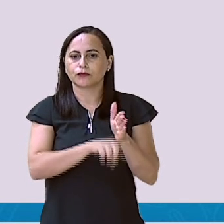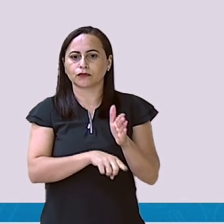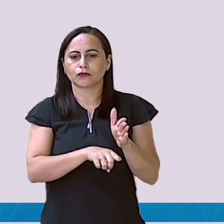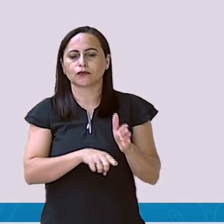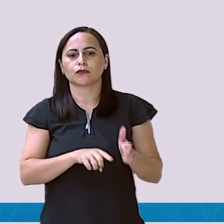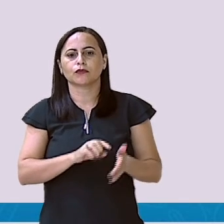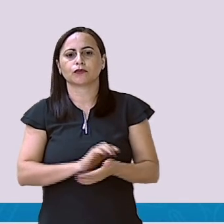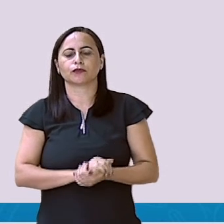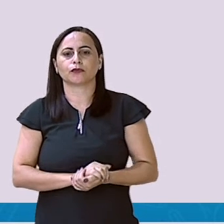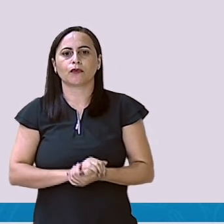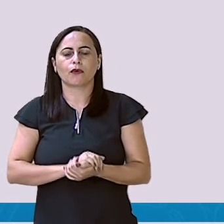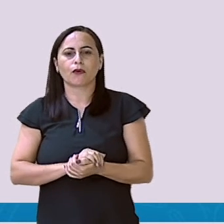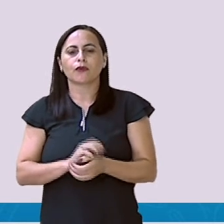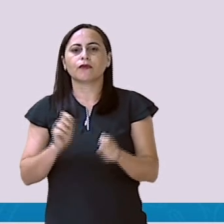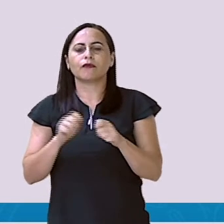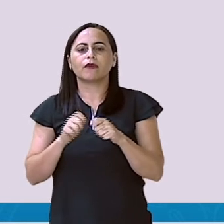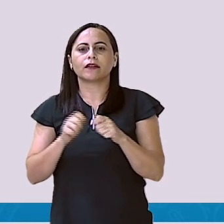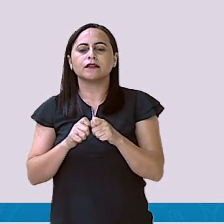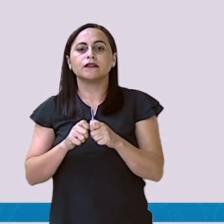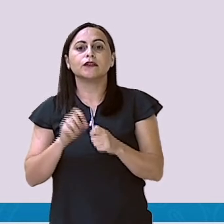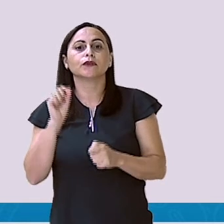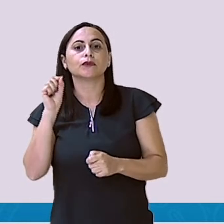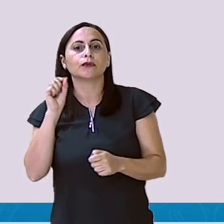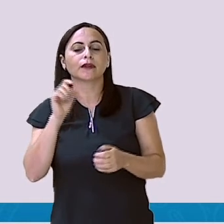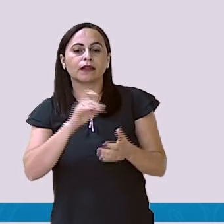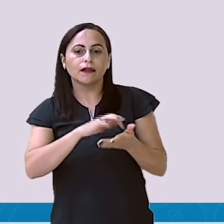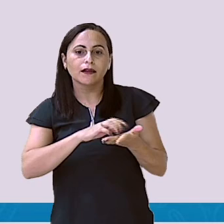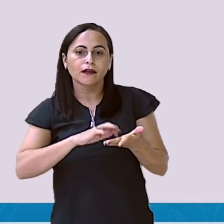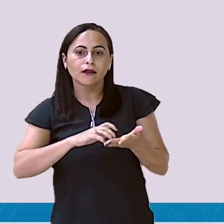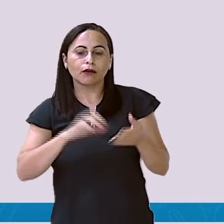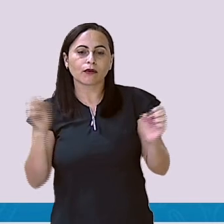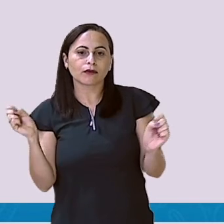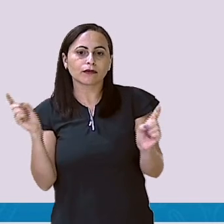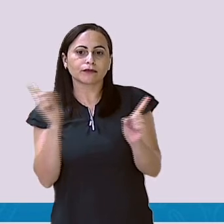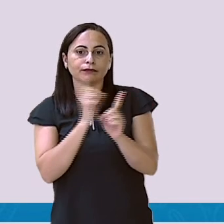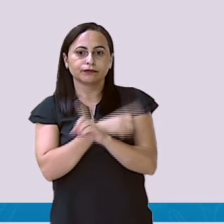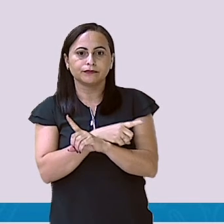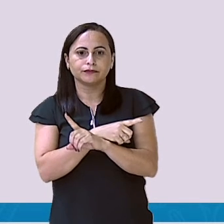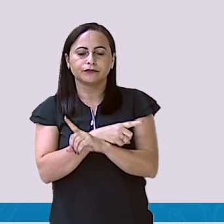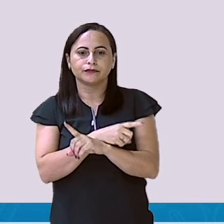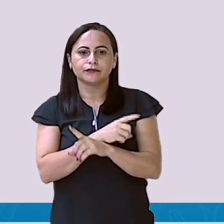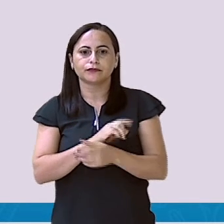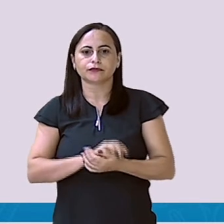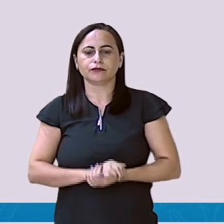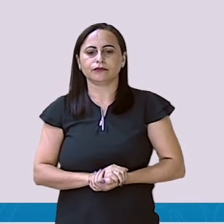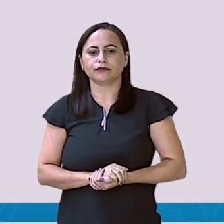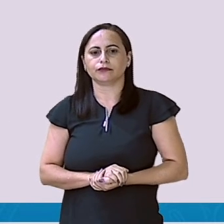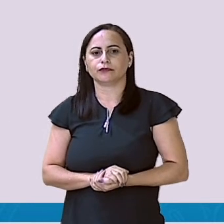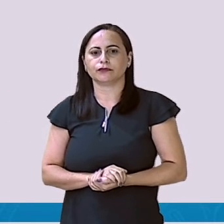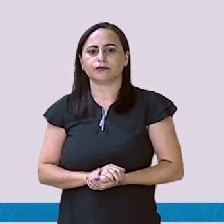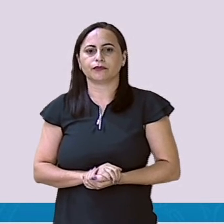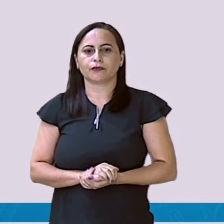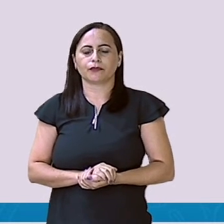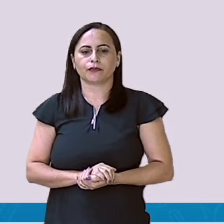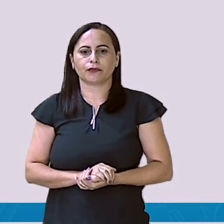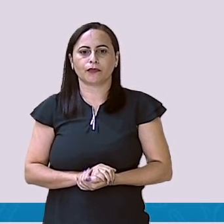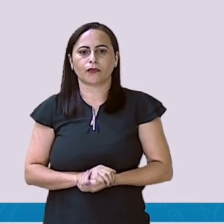inversa. Tá? Colocando 727 de lá pra cá.